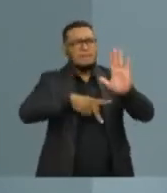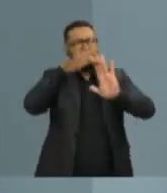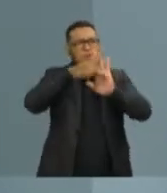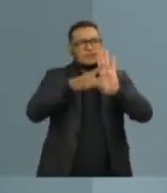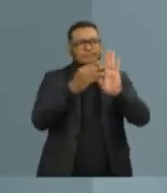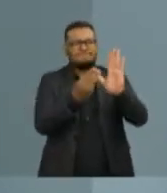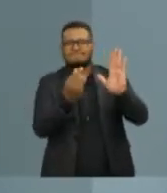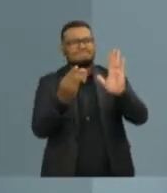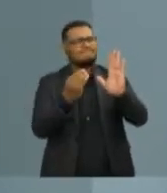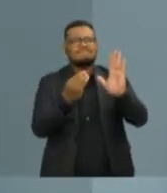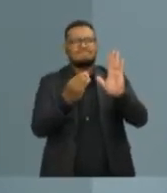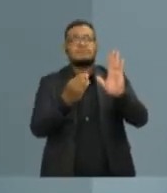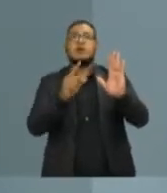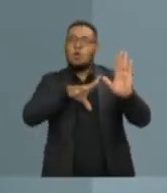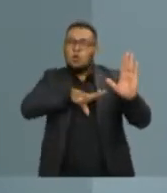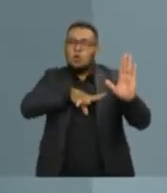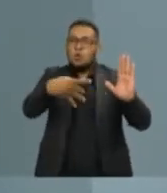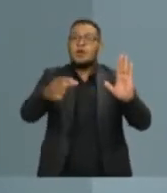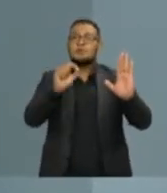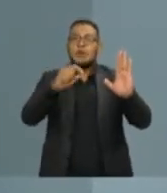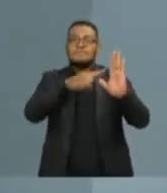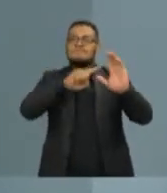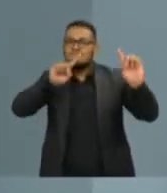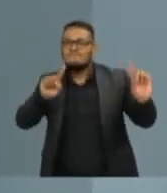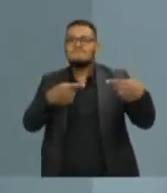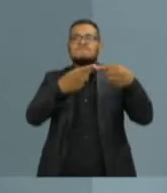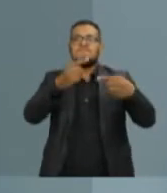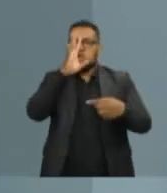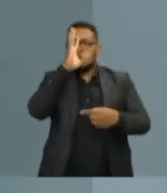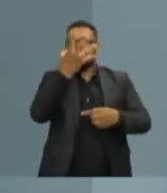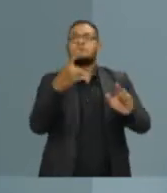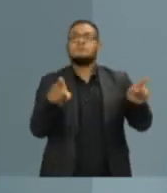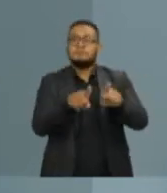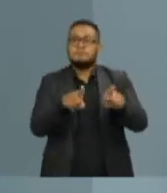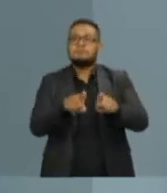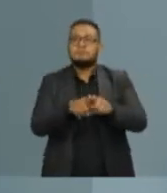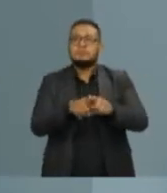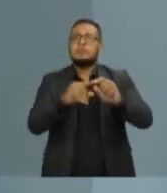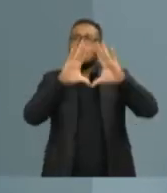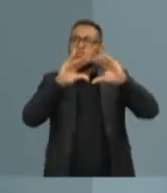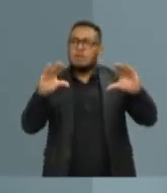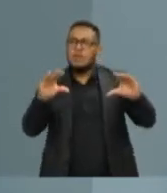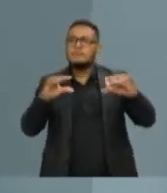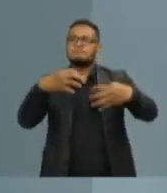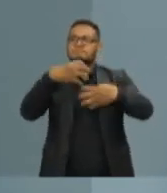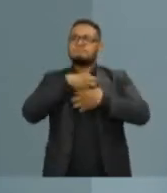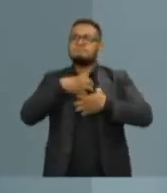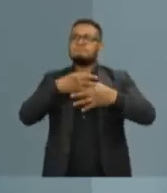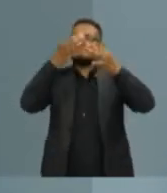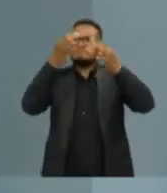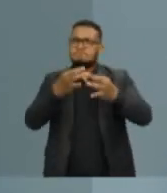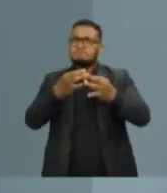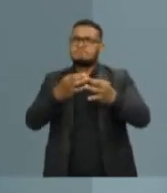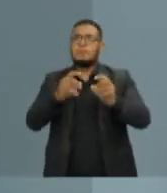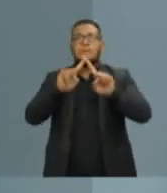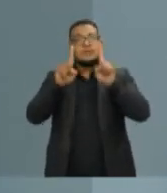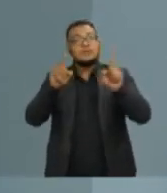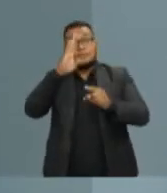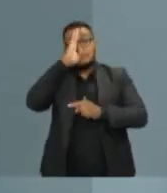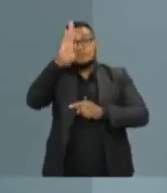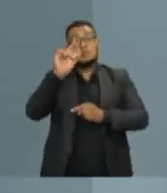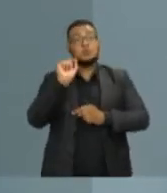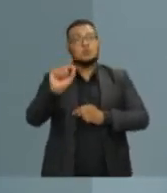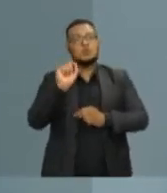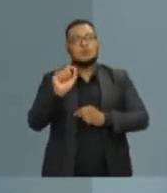avaliado, nós teremos a coragem para enfrentar e resolver com serenidade, com bom senso, com disciplina, mas principalmente